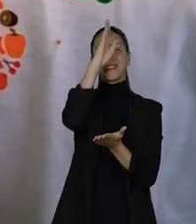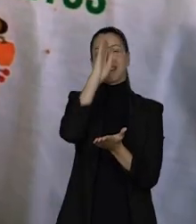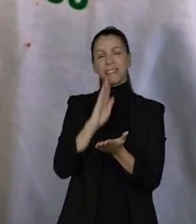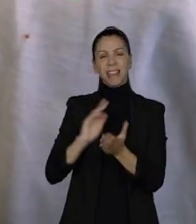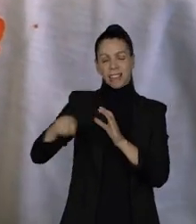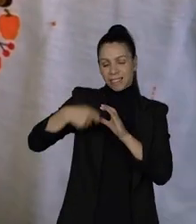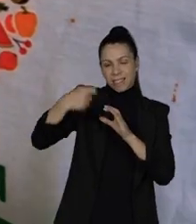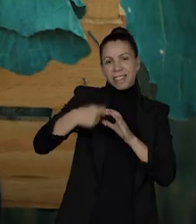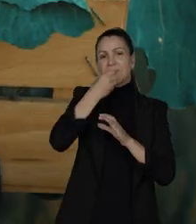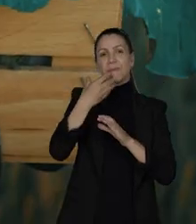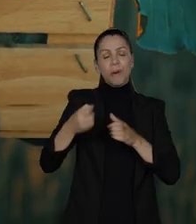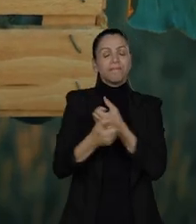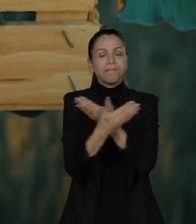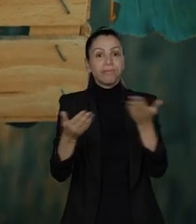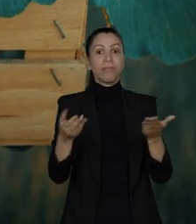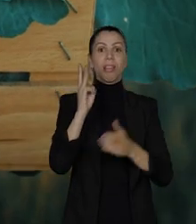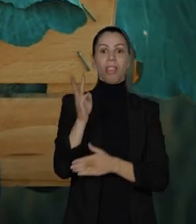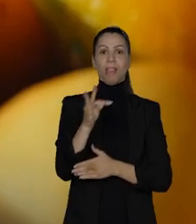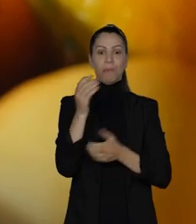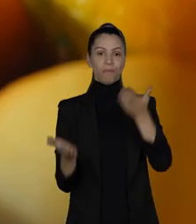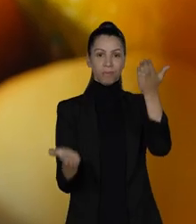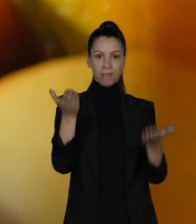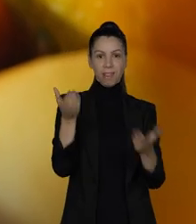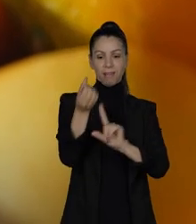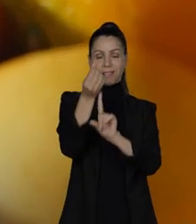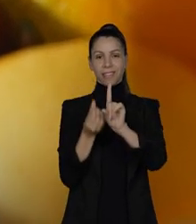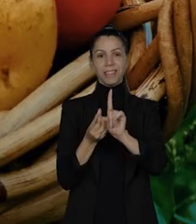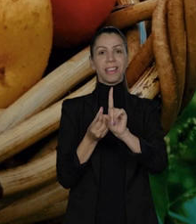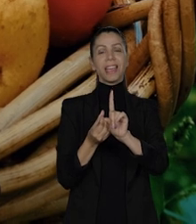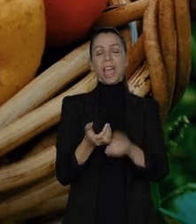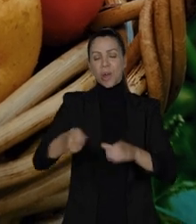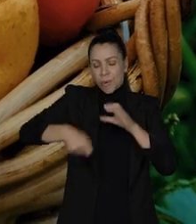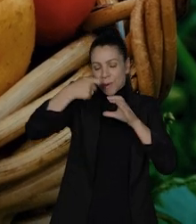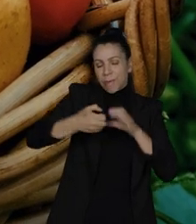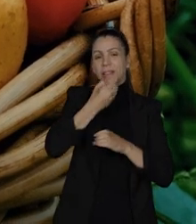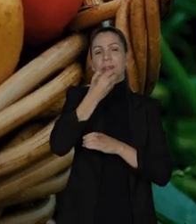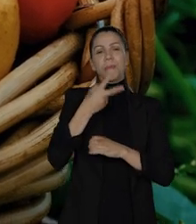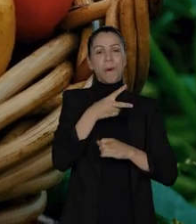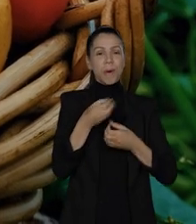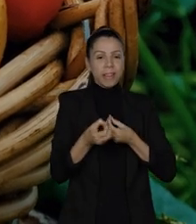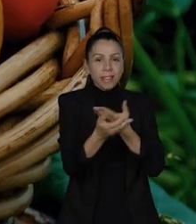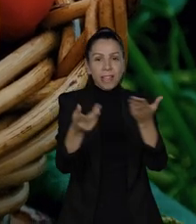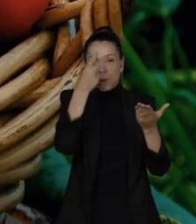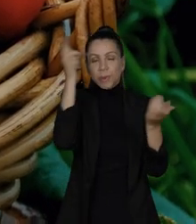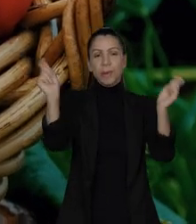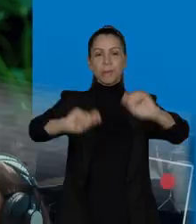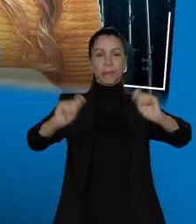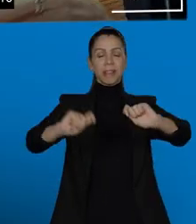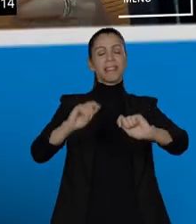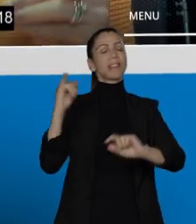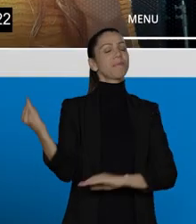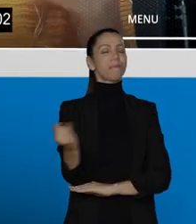Boa distribuiu gratuitamente 3 mil toneladas de alimentos nesse primeiro semestre. É comida boa alimentando quem mais